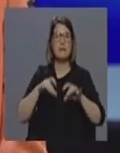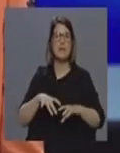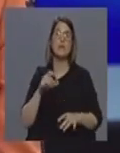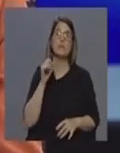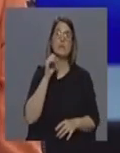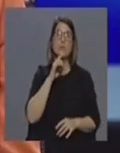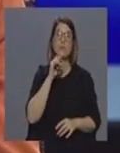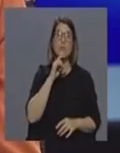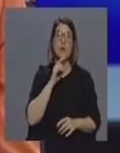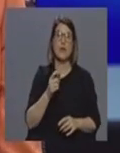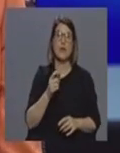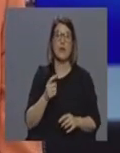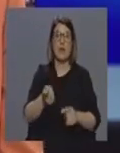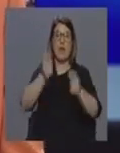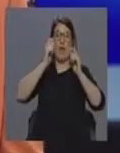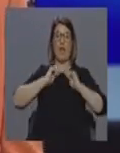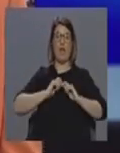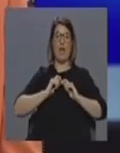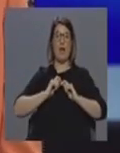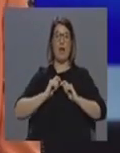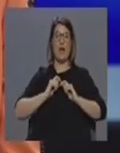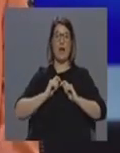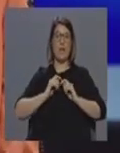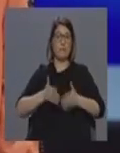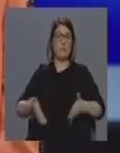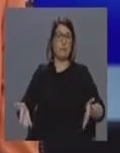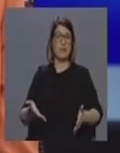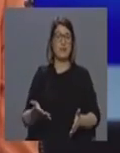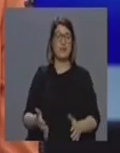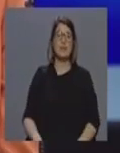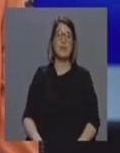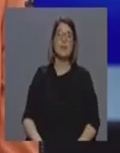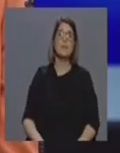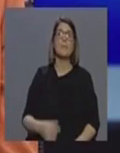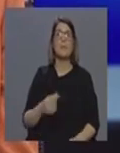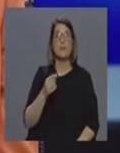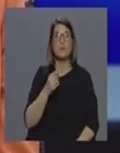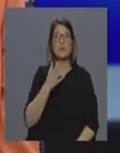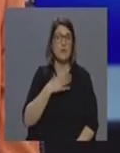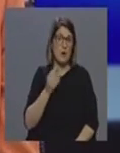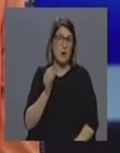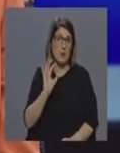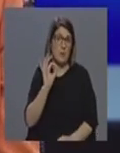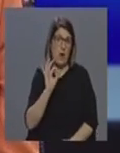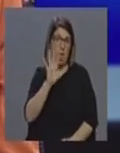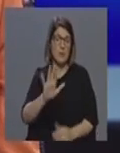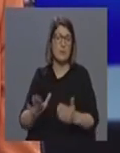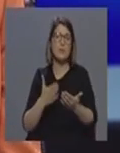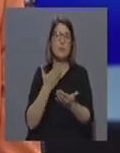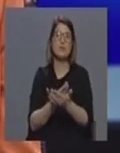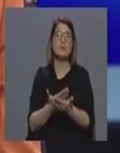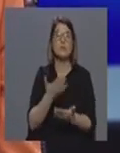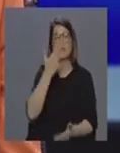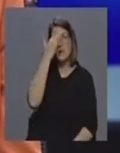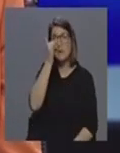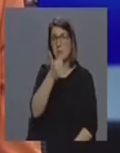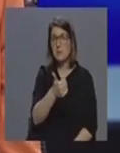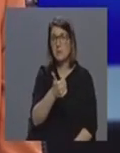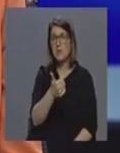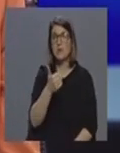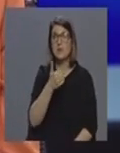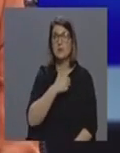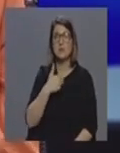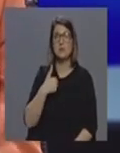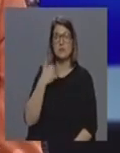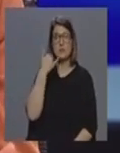contaminação quando não deviam lá ter ido a outra coisa que talvez eu pudesse permitir-me sugerir não sei se não seria boa ideia dividir a linha saúde